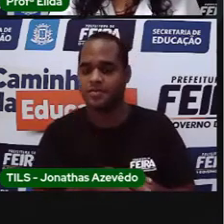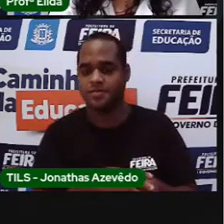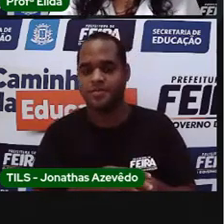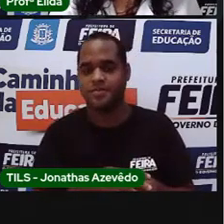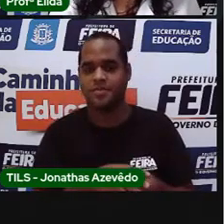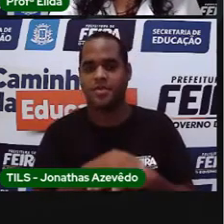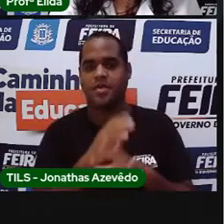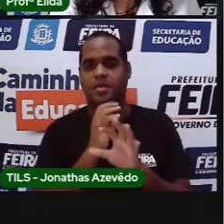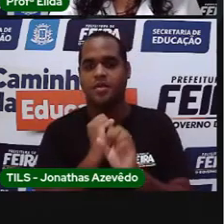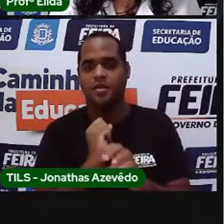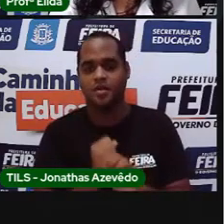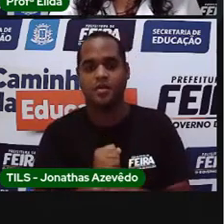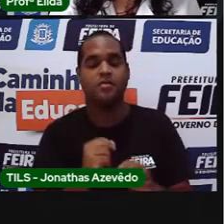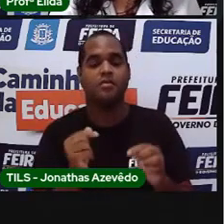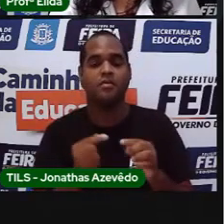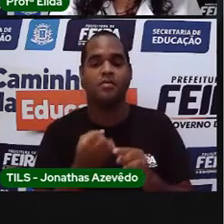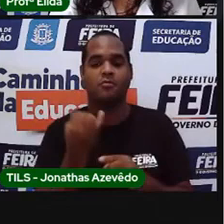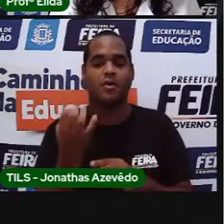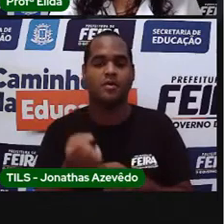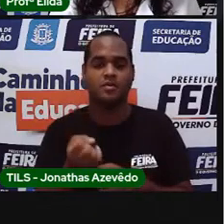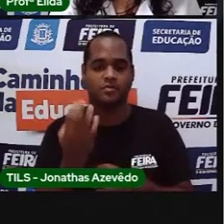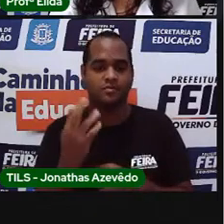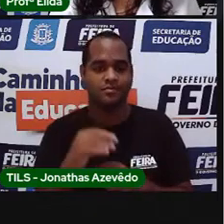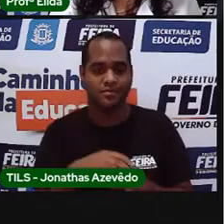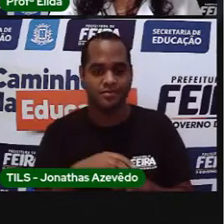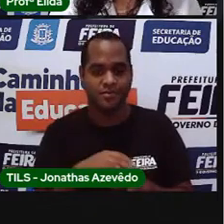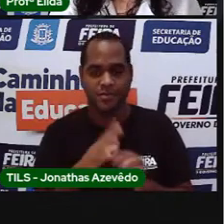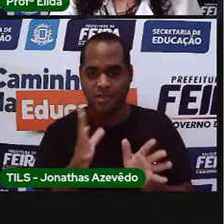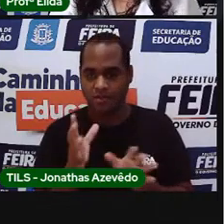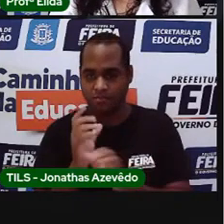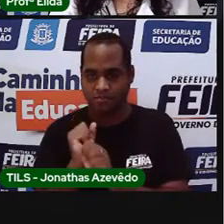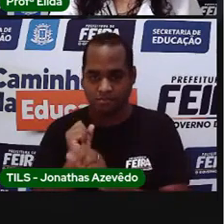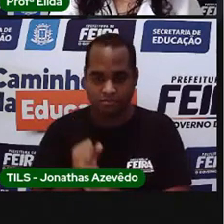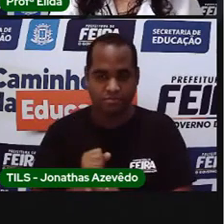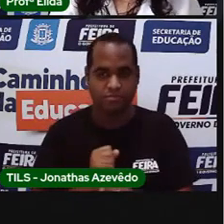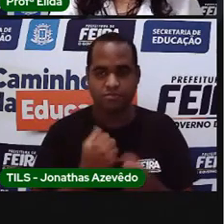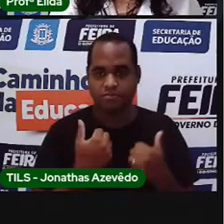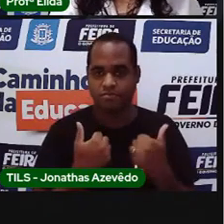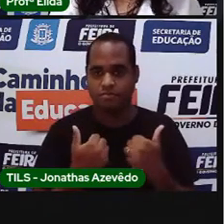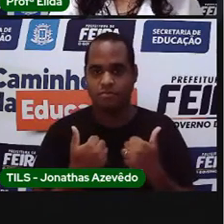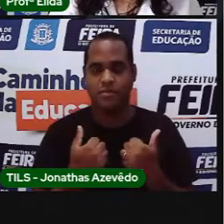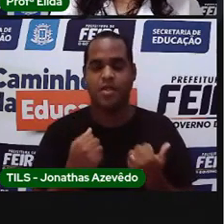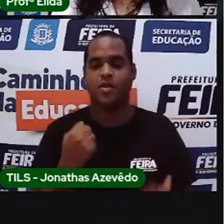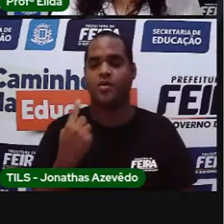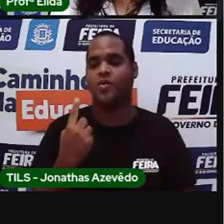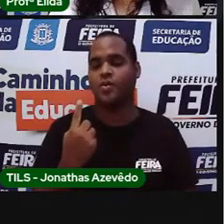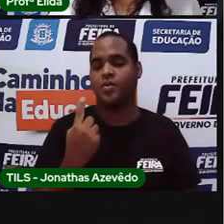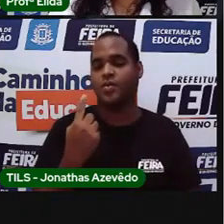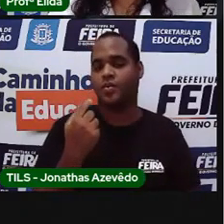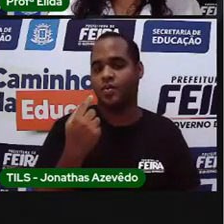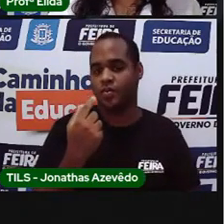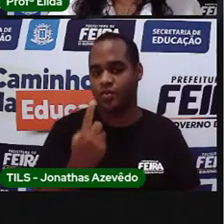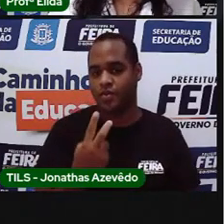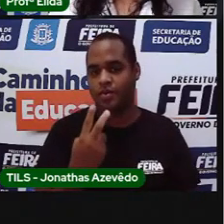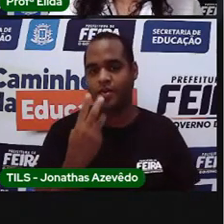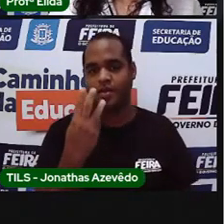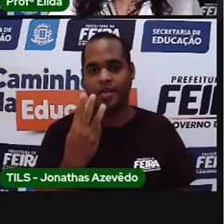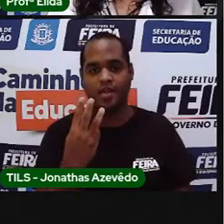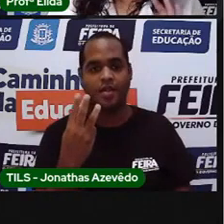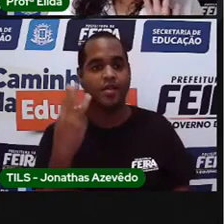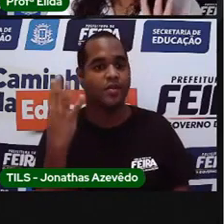Conta aí para mim. Contou? Vamos lá? Um, dois, três,